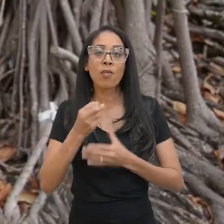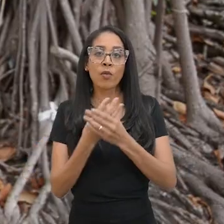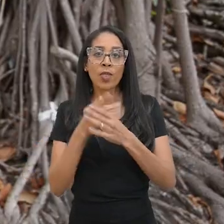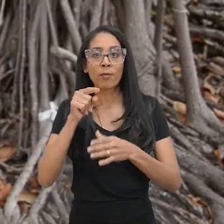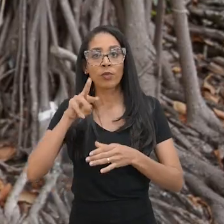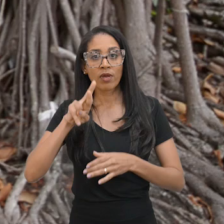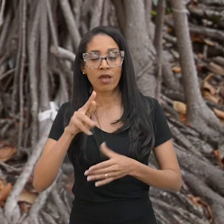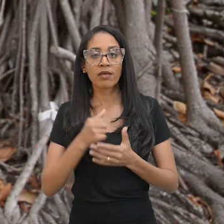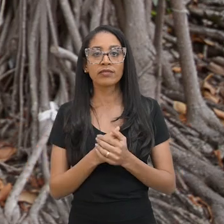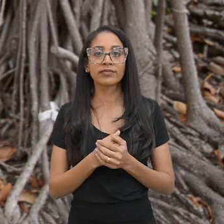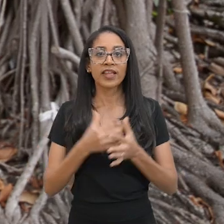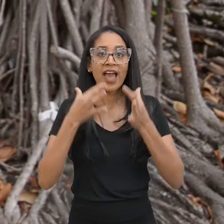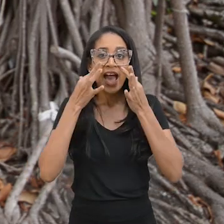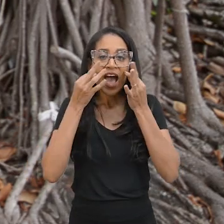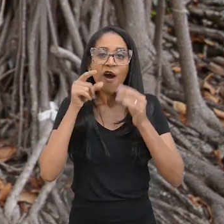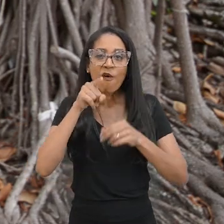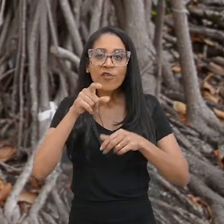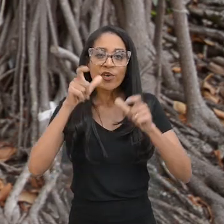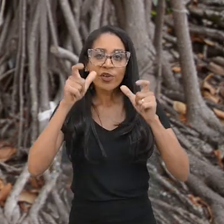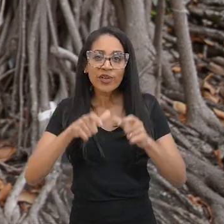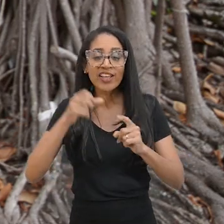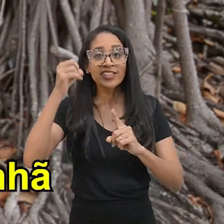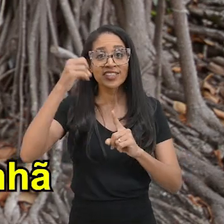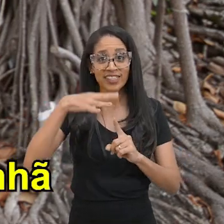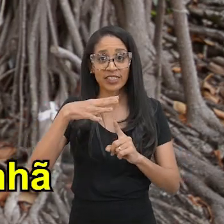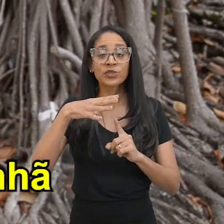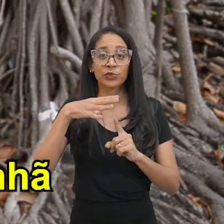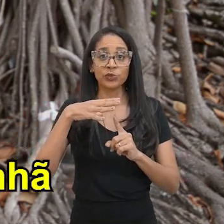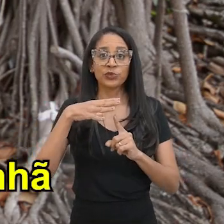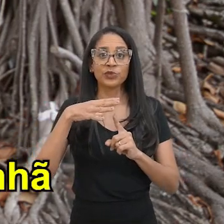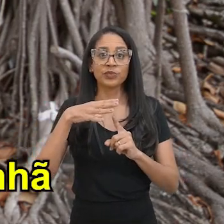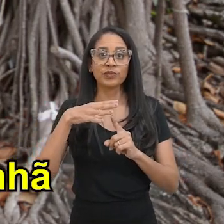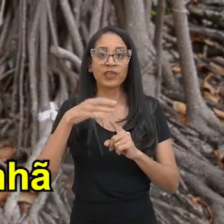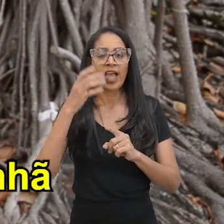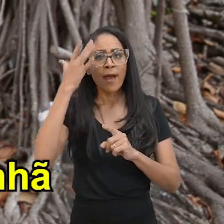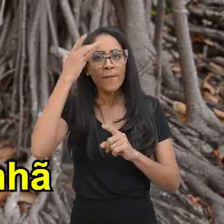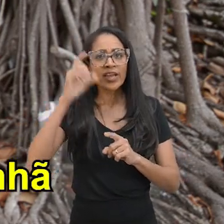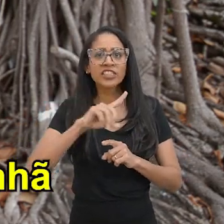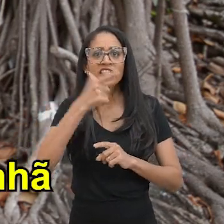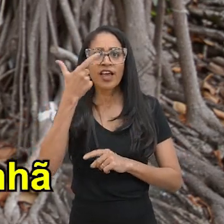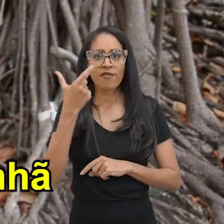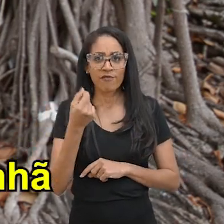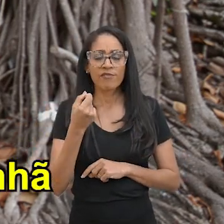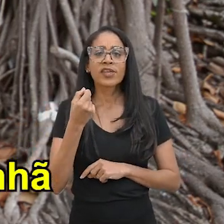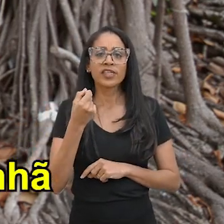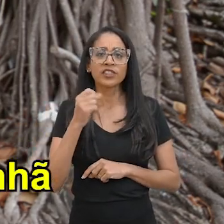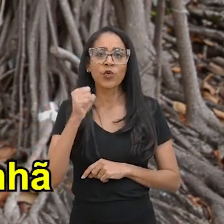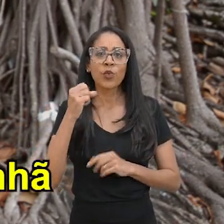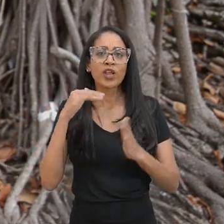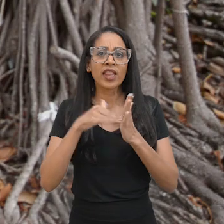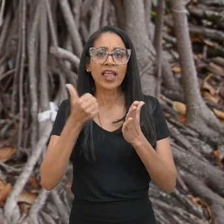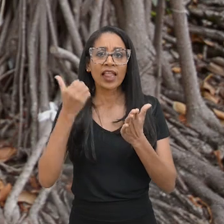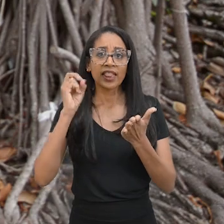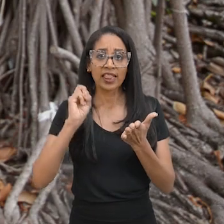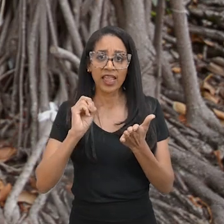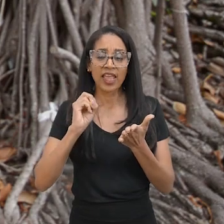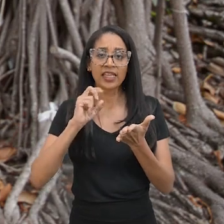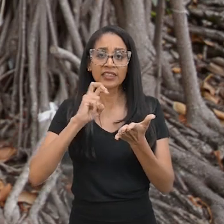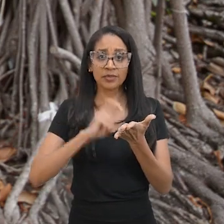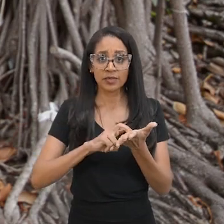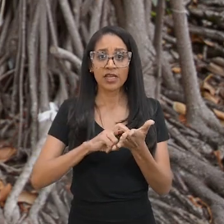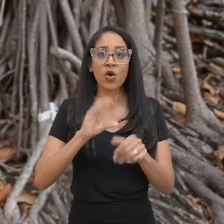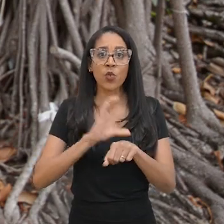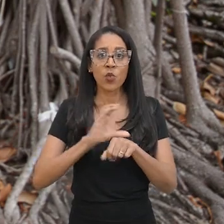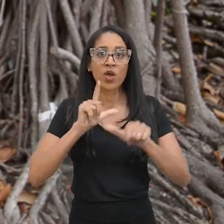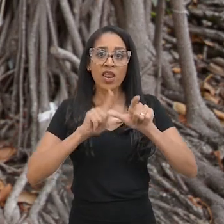E atenção você que está em Santo Antônio de Jesus, amanhã, dia 20, das 8 às 10 da manhã, o curso de leitas realizará